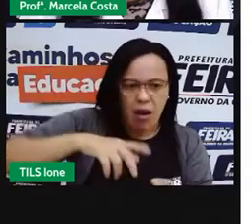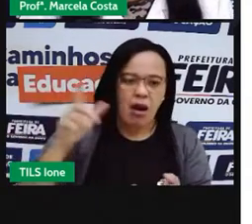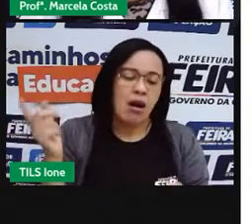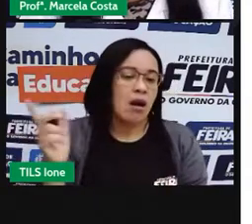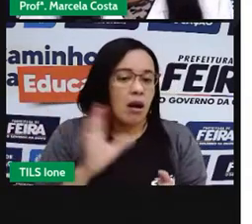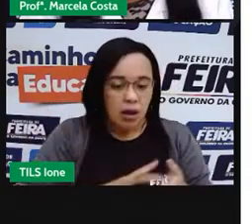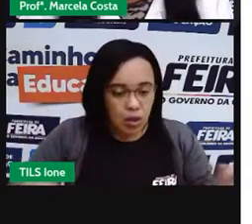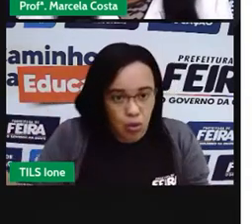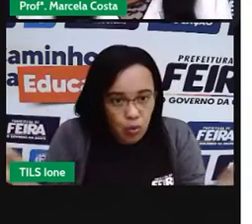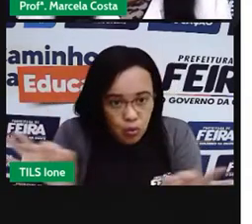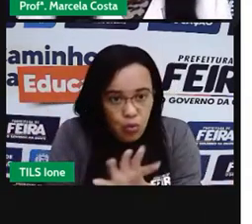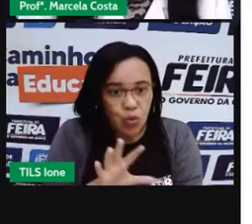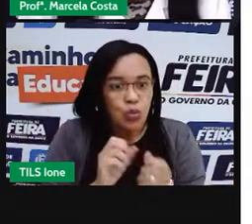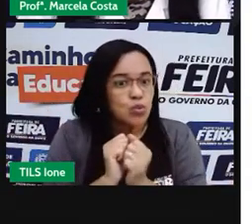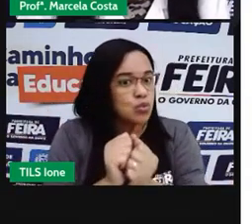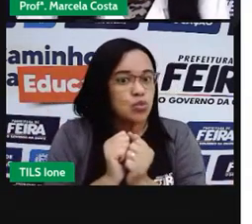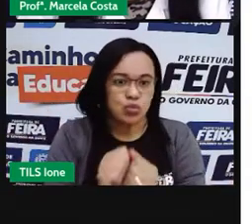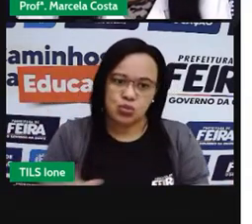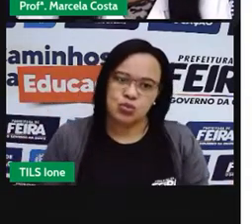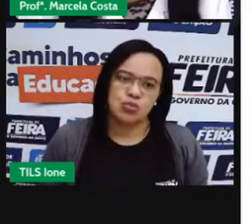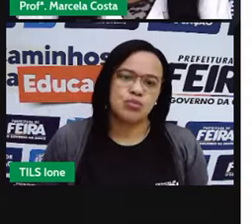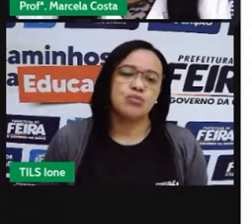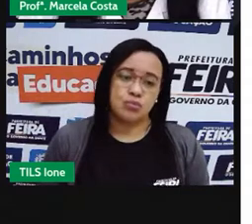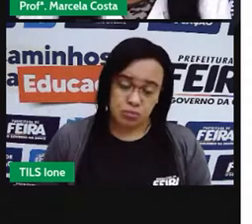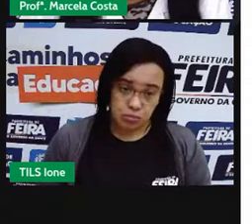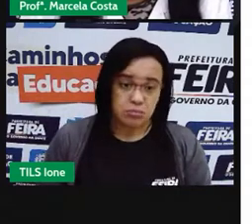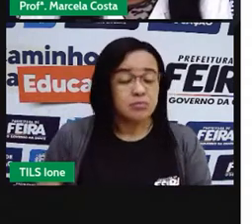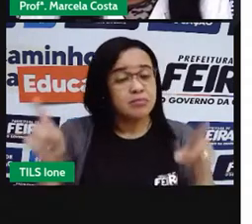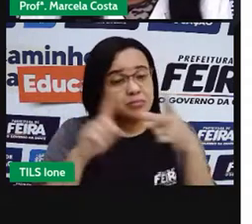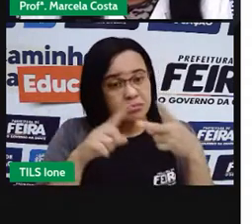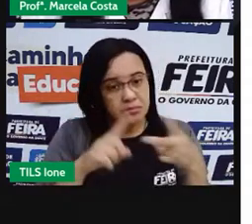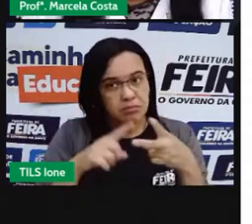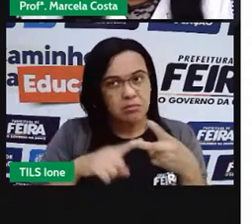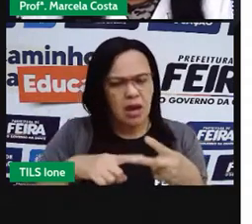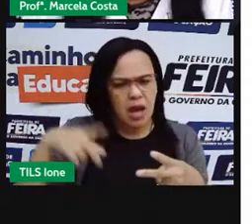Pensar no consumo responsável da energia elétrica também.